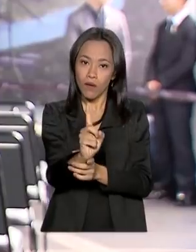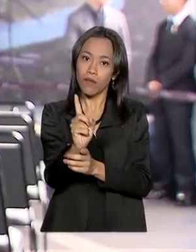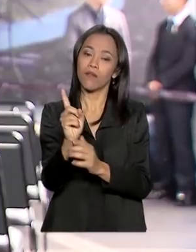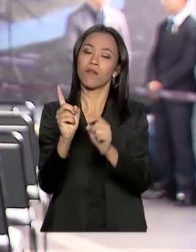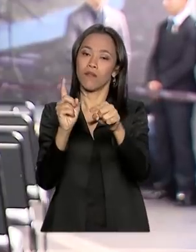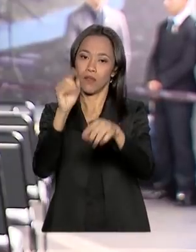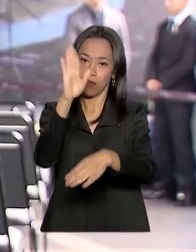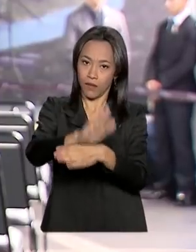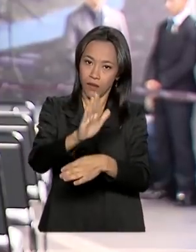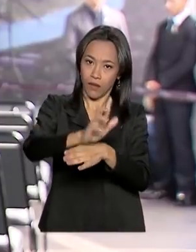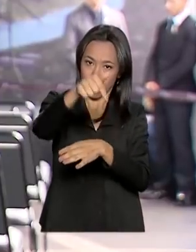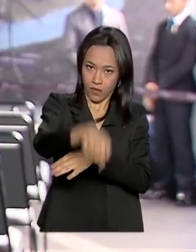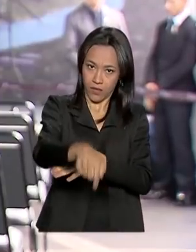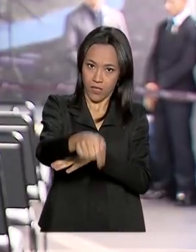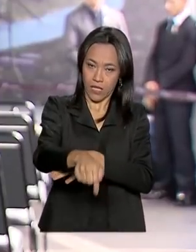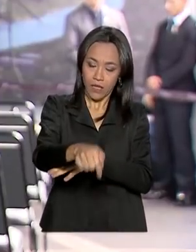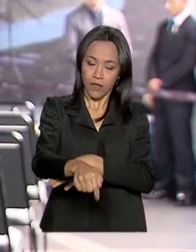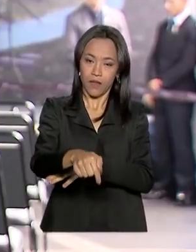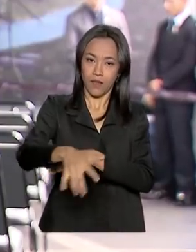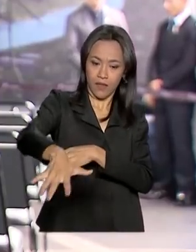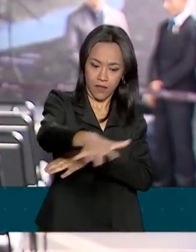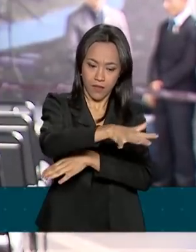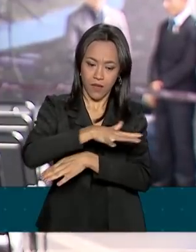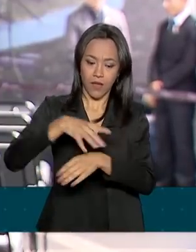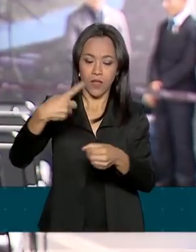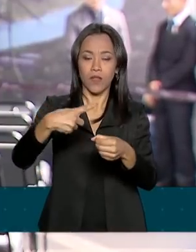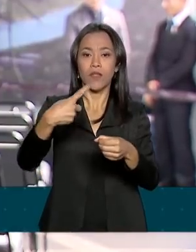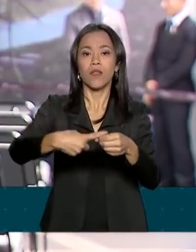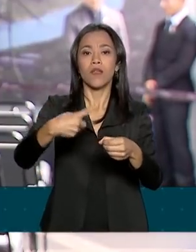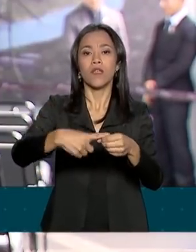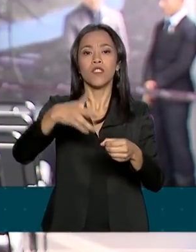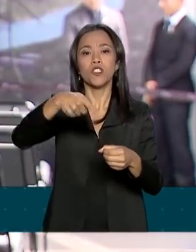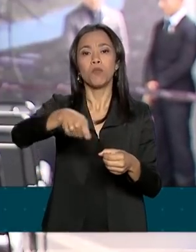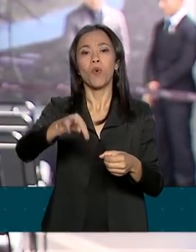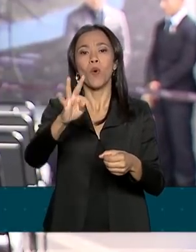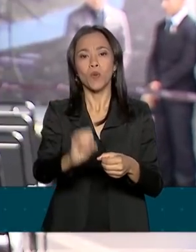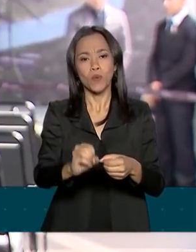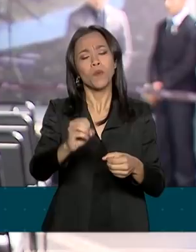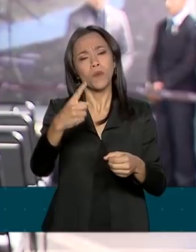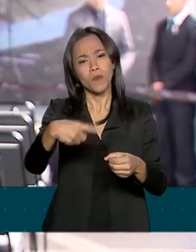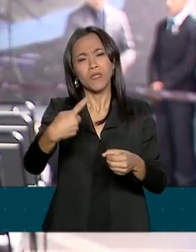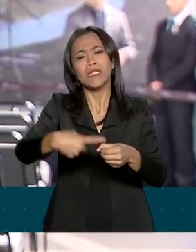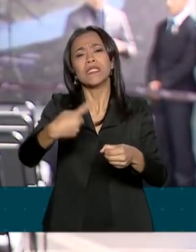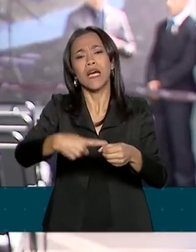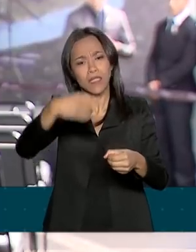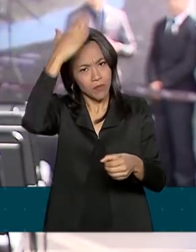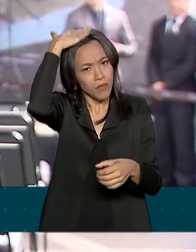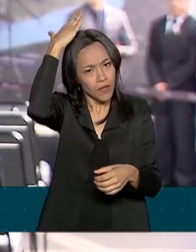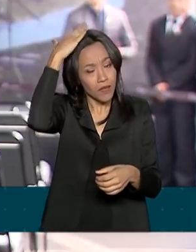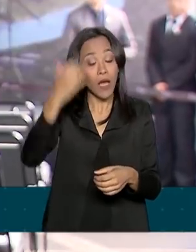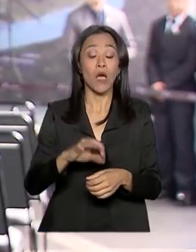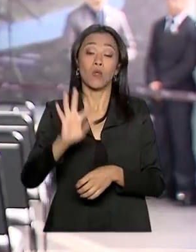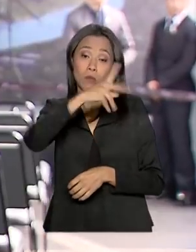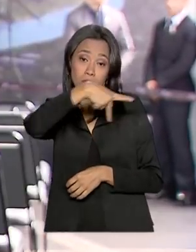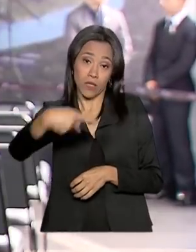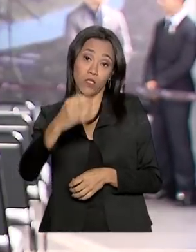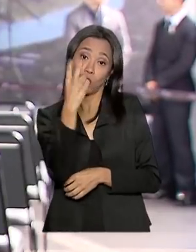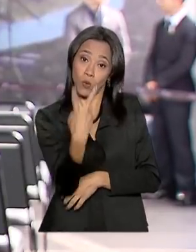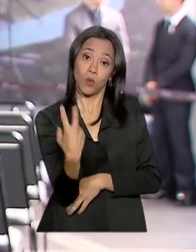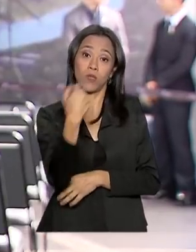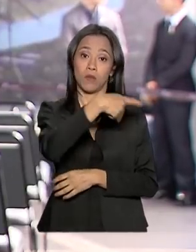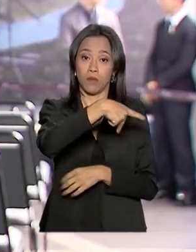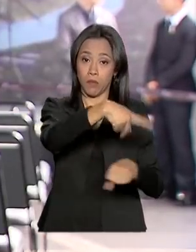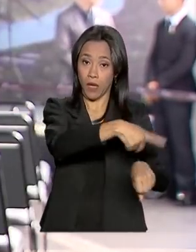fronteiras, na região de Porto Meira, em Foz do Iguaçu, Paraná. Os presidentes dos dois países também